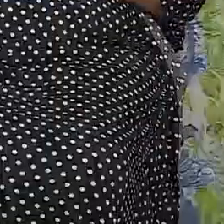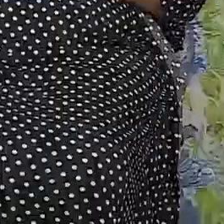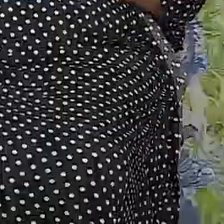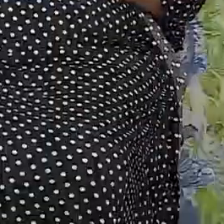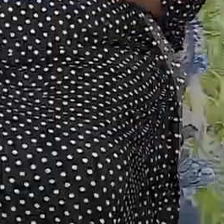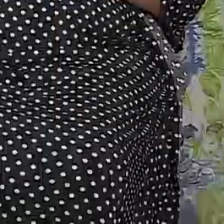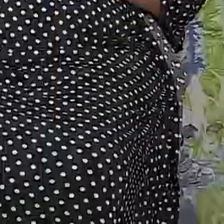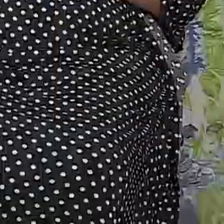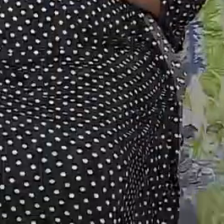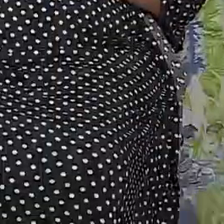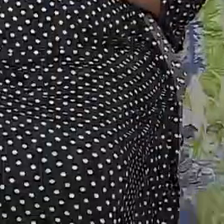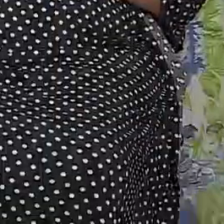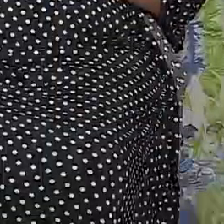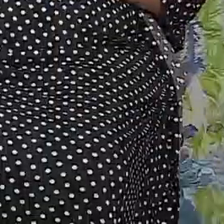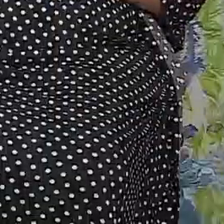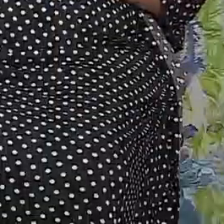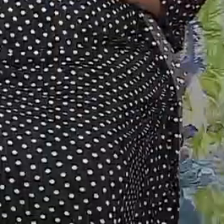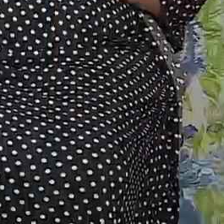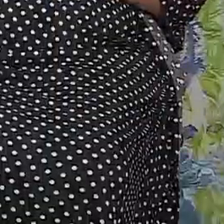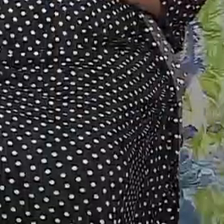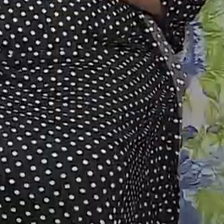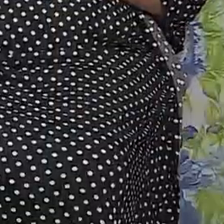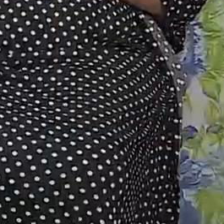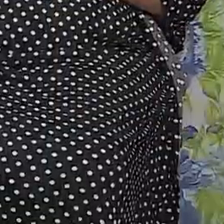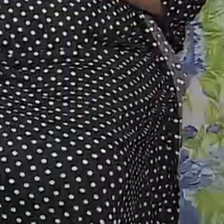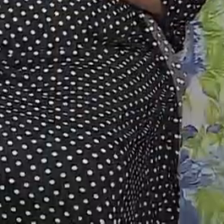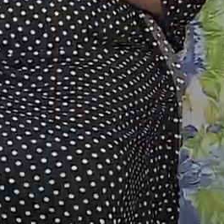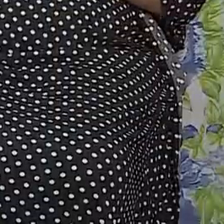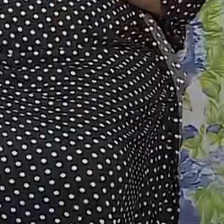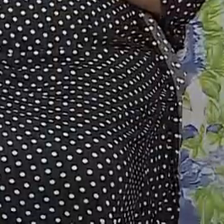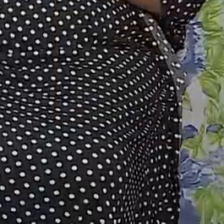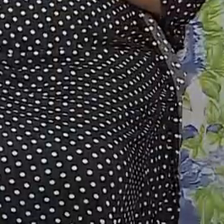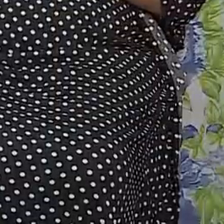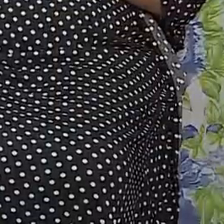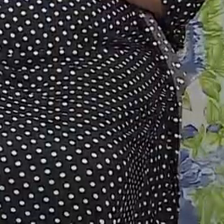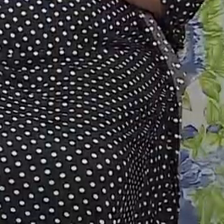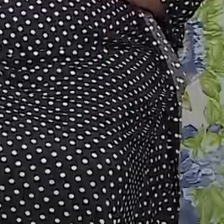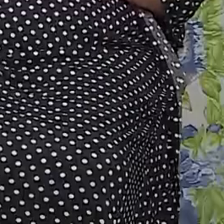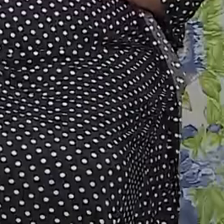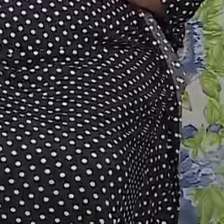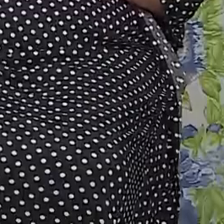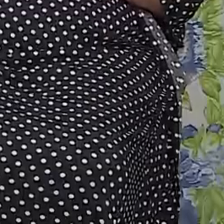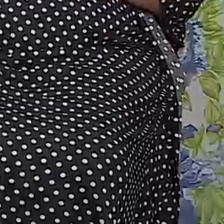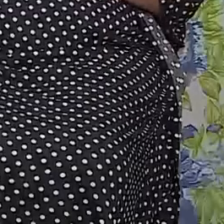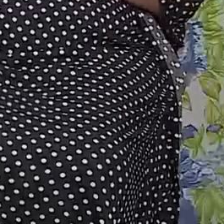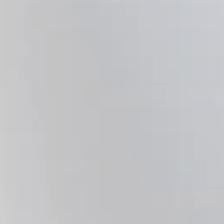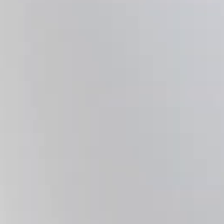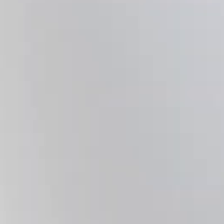2s. 2s..führão